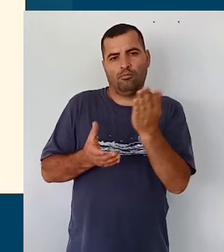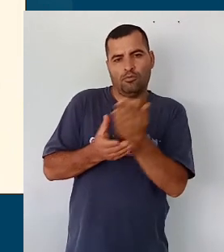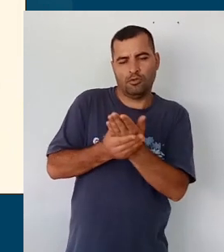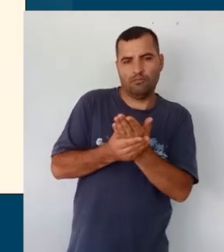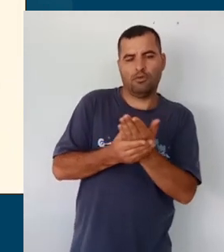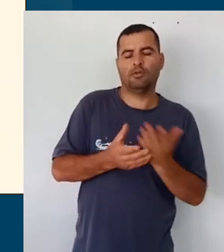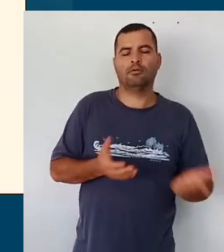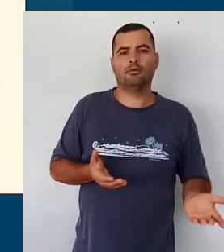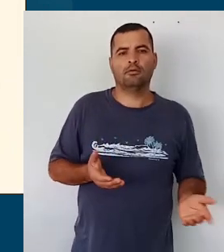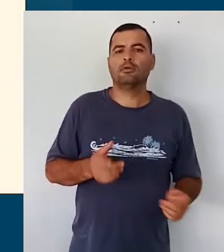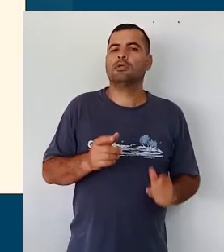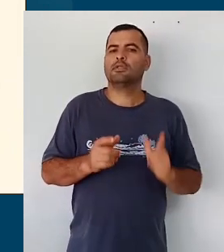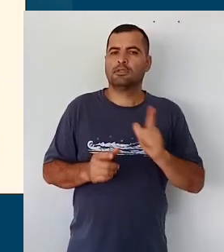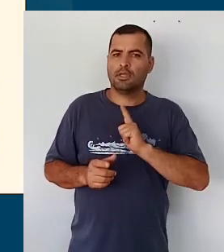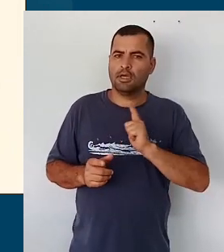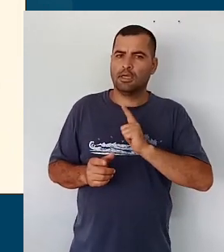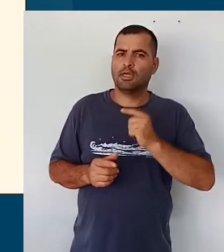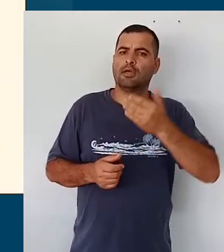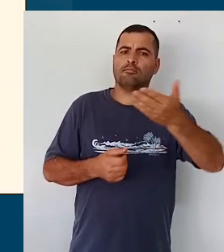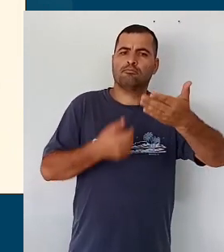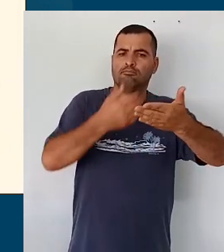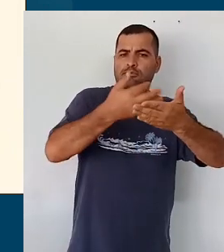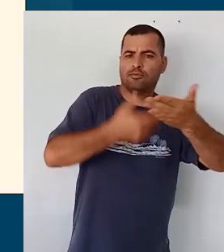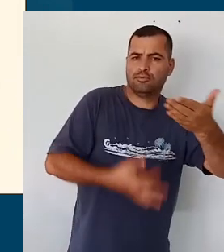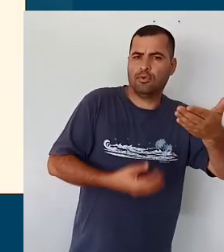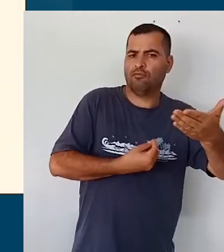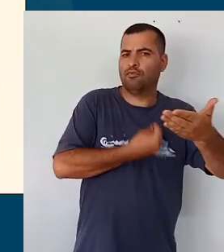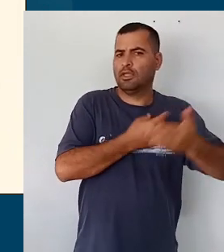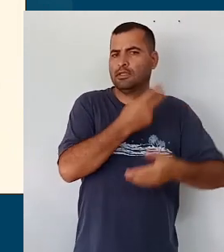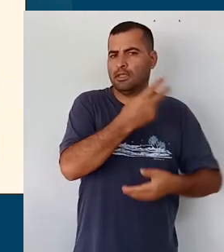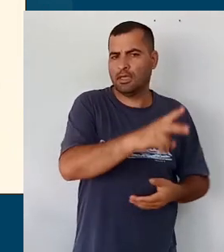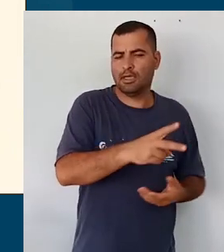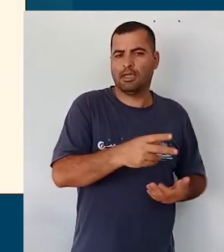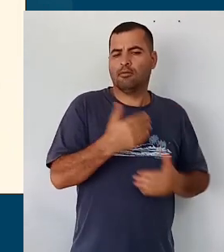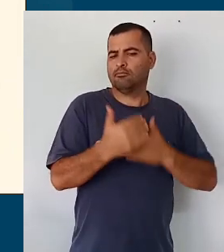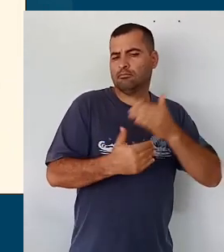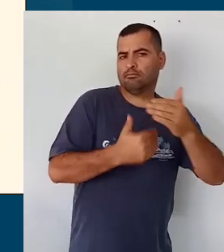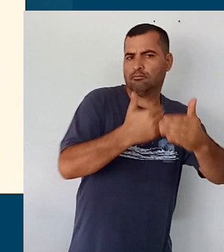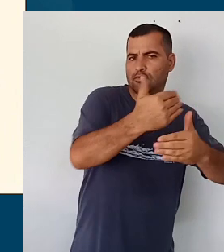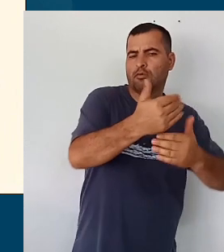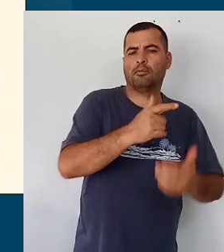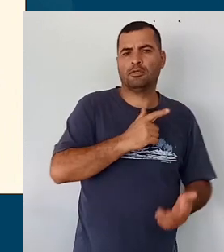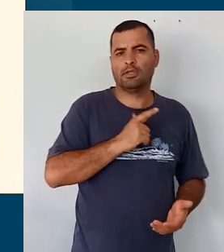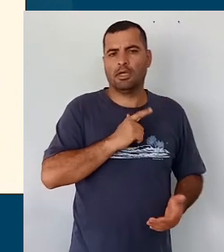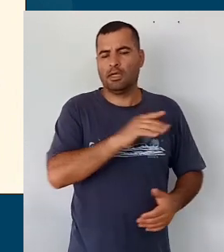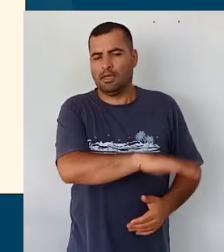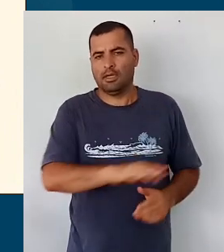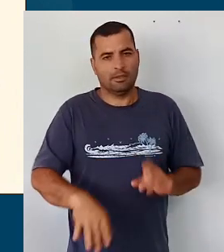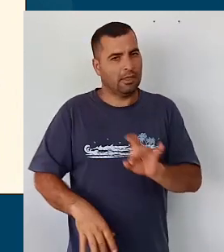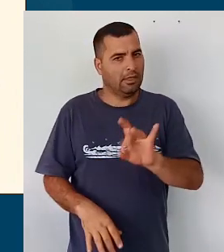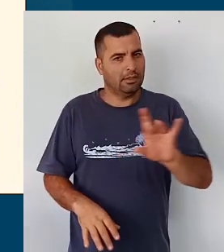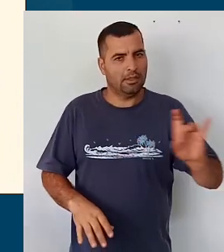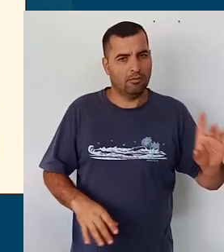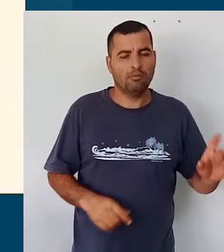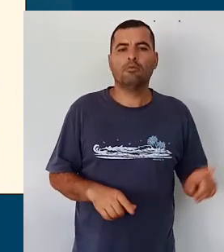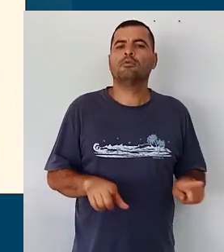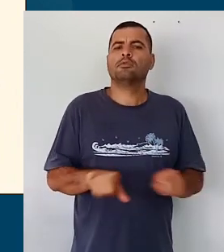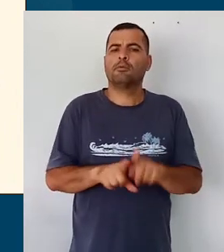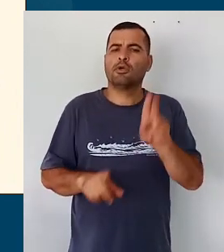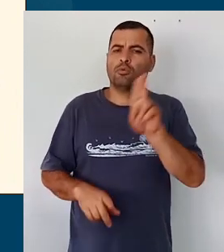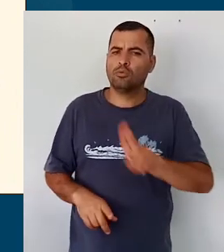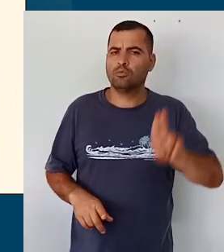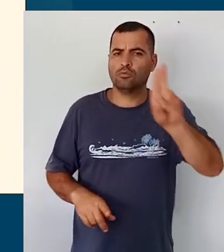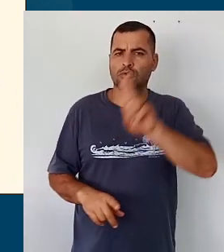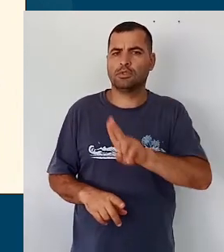que inclui o relatório individual que registra o processo e a trajetória percorrida, né, pelas crianças e que serve também